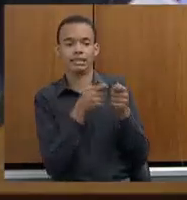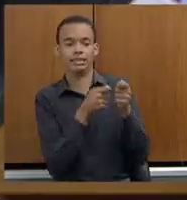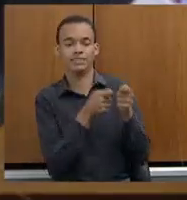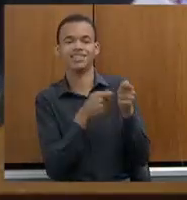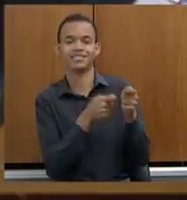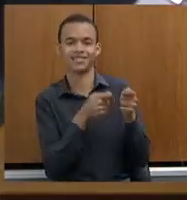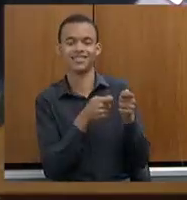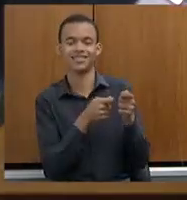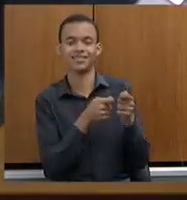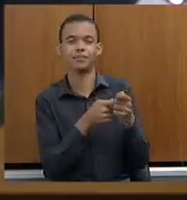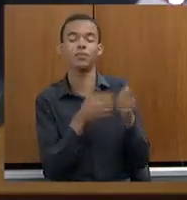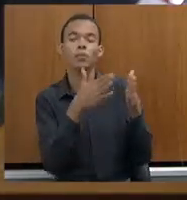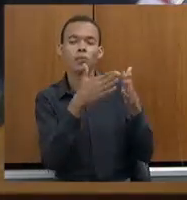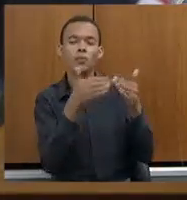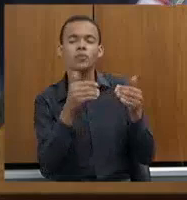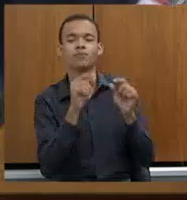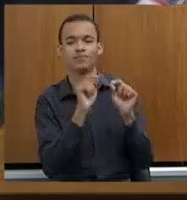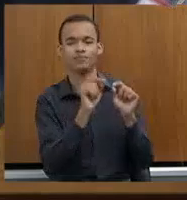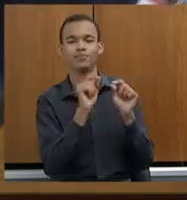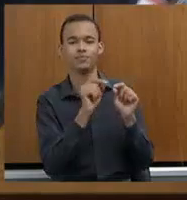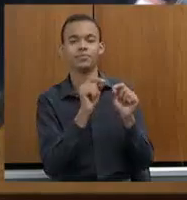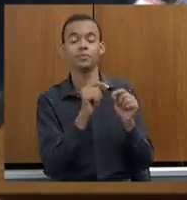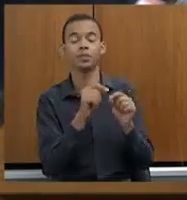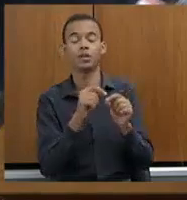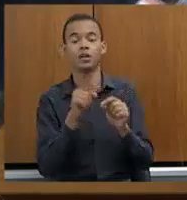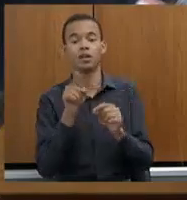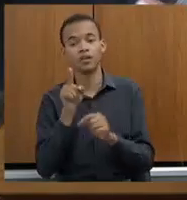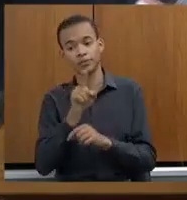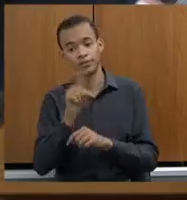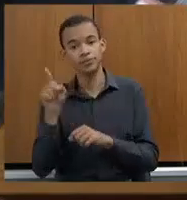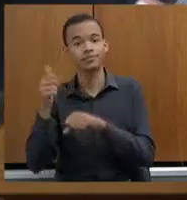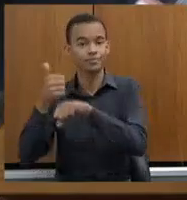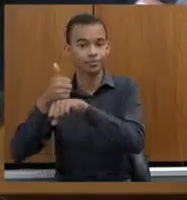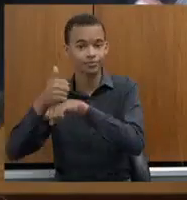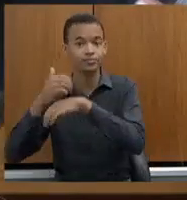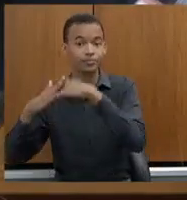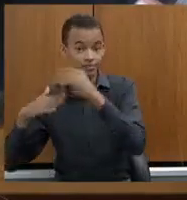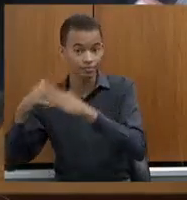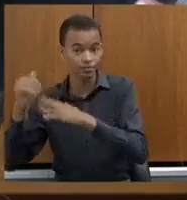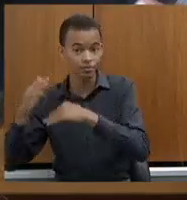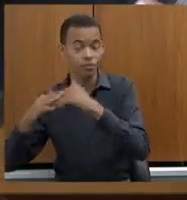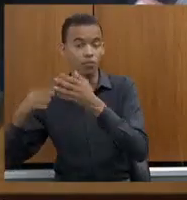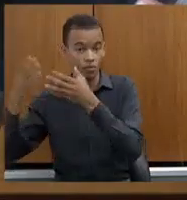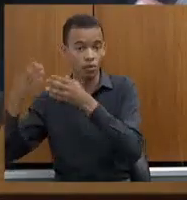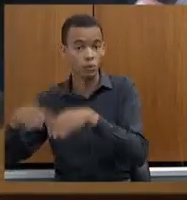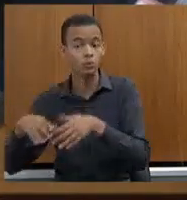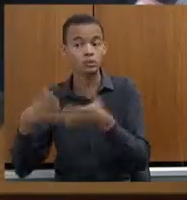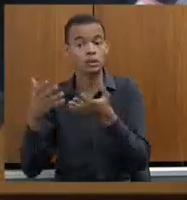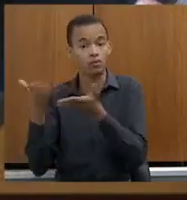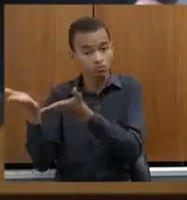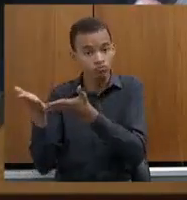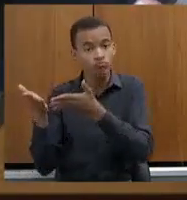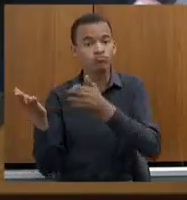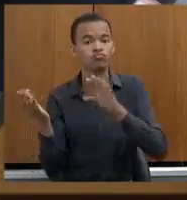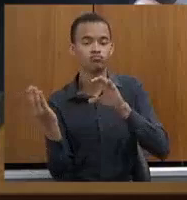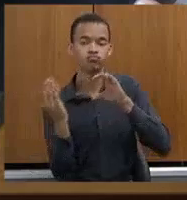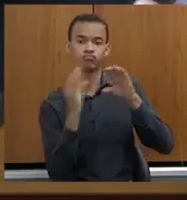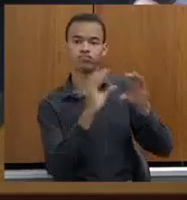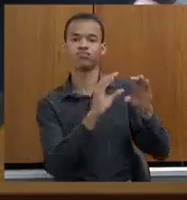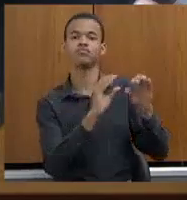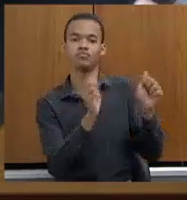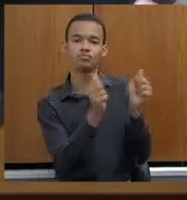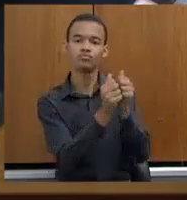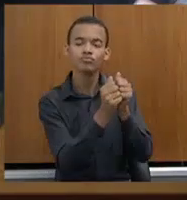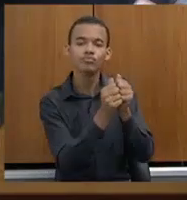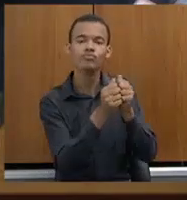pedindo para que os excedentes tenham a chance de serem chamados e nós tenhamos aí um aumento no número de efetivo